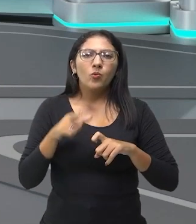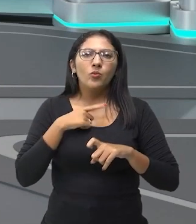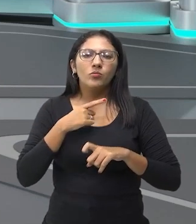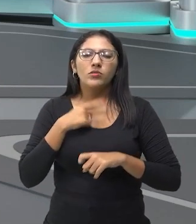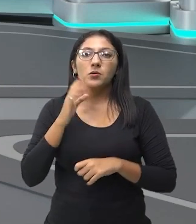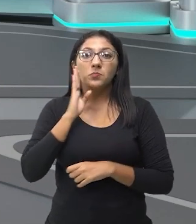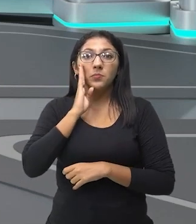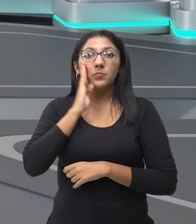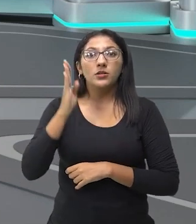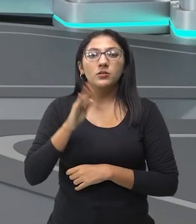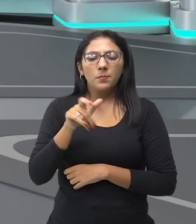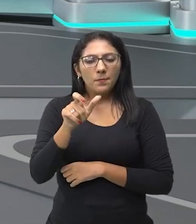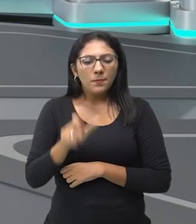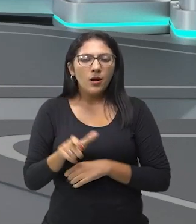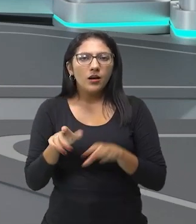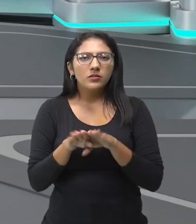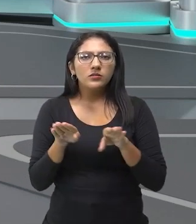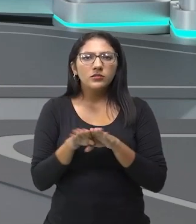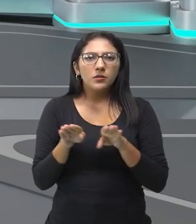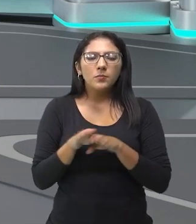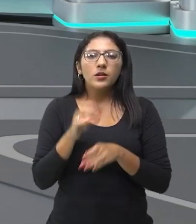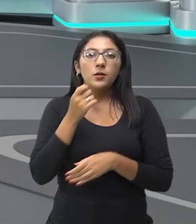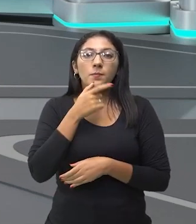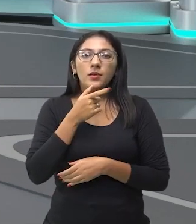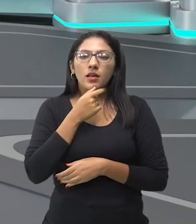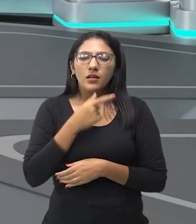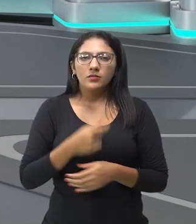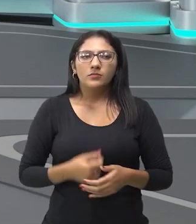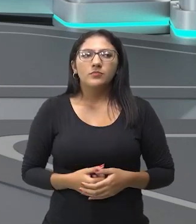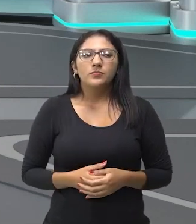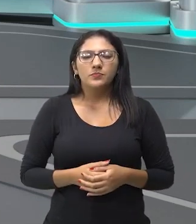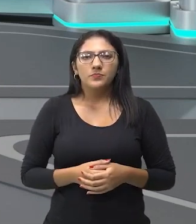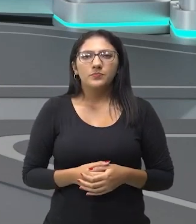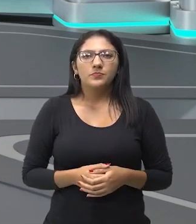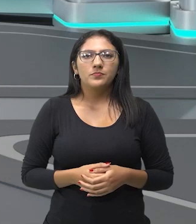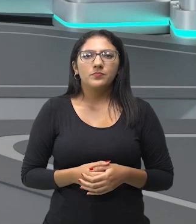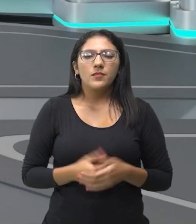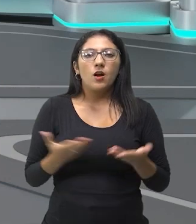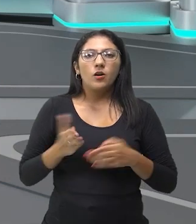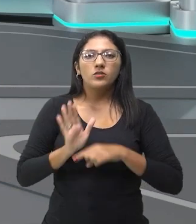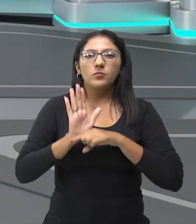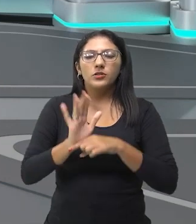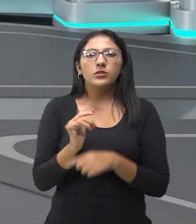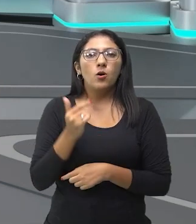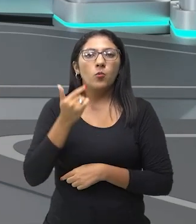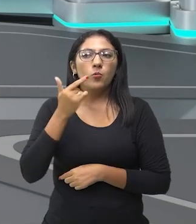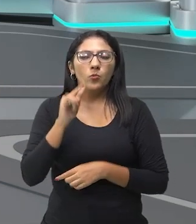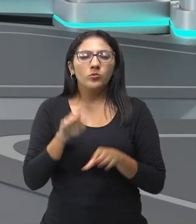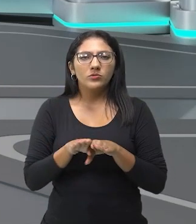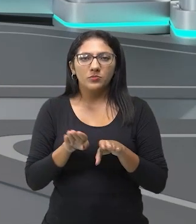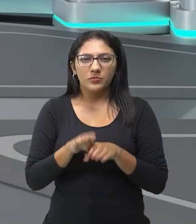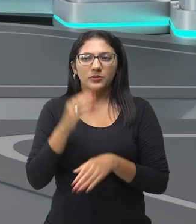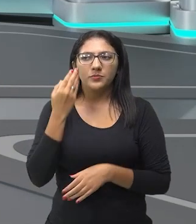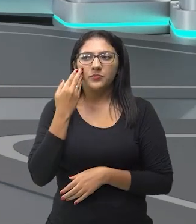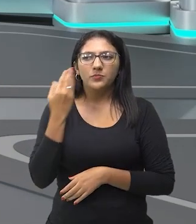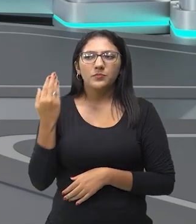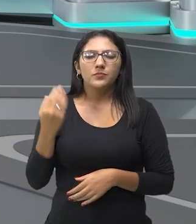é um dos principais personagens da comédia dell'arte. E a gente vai trazer agora um outro personagem,